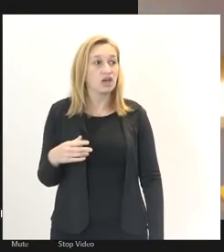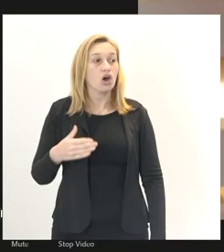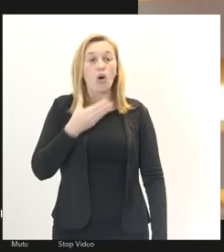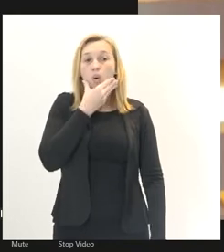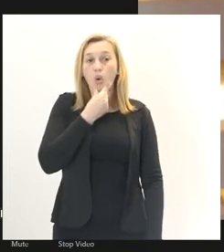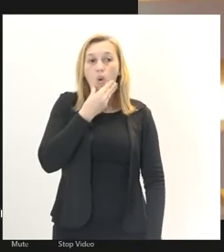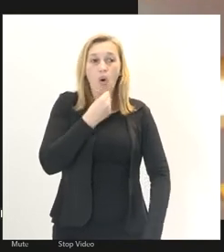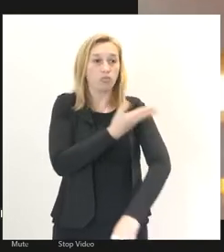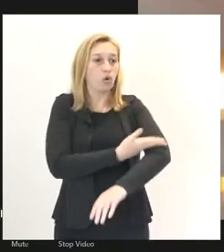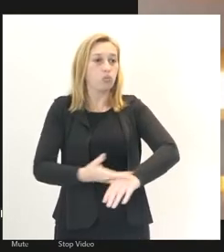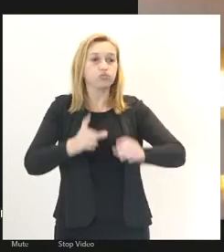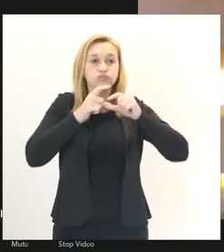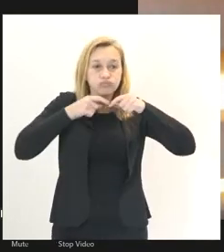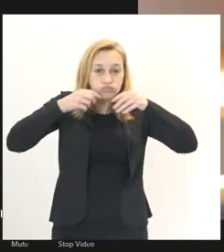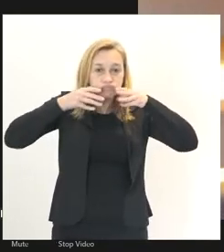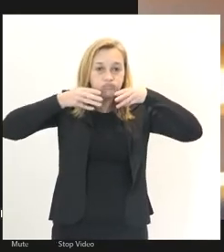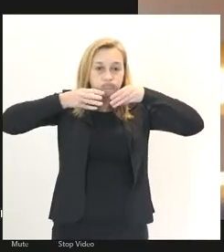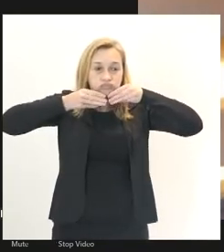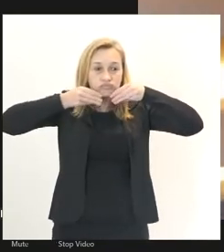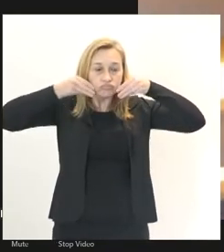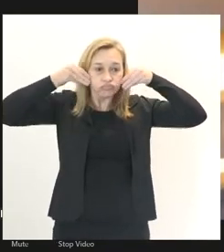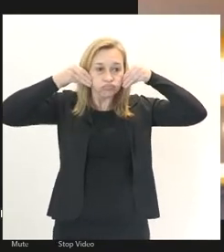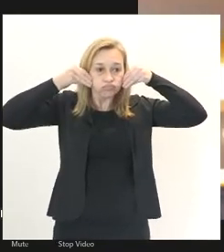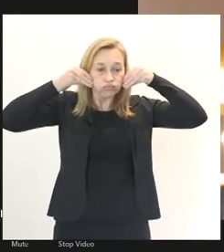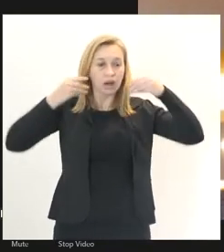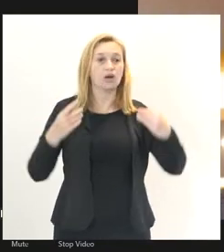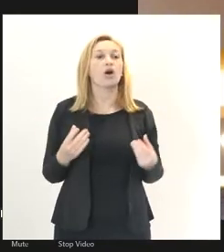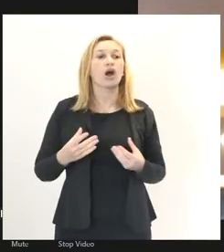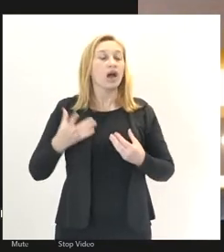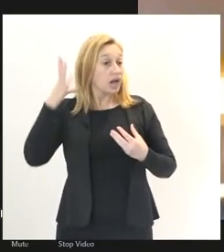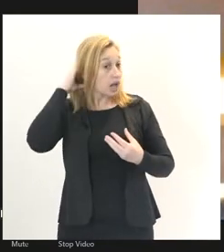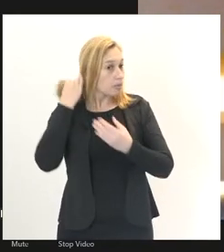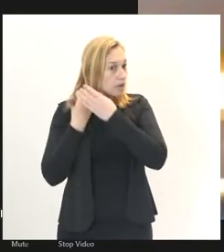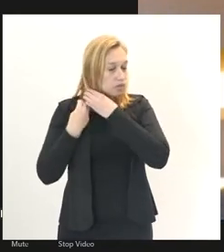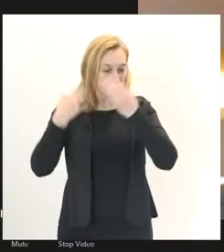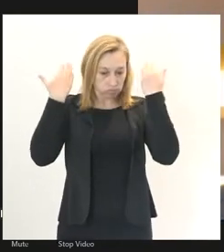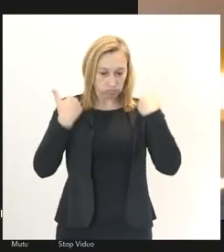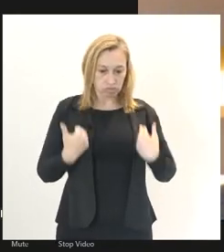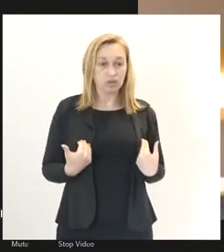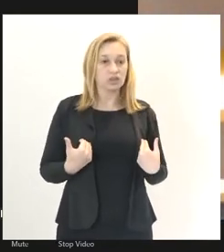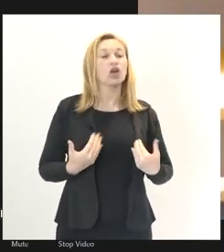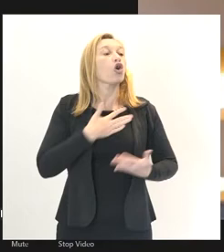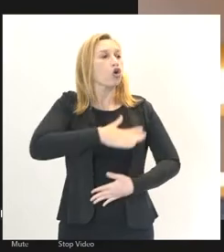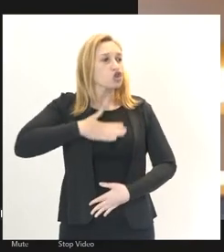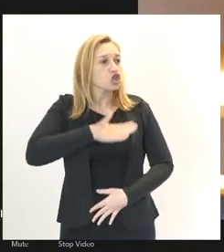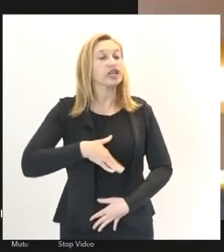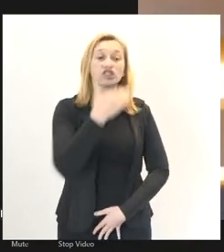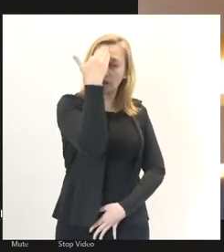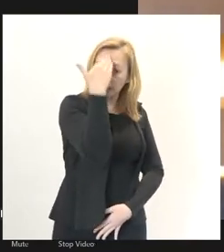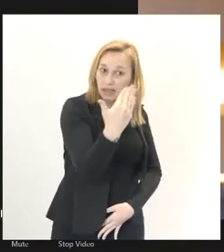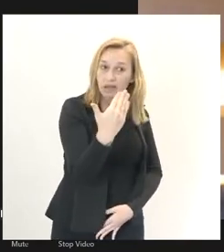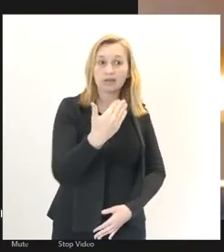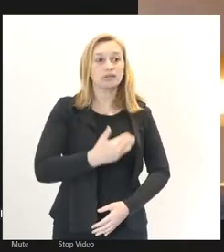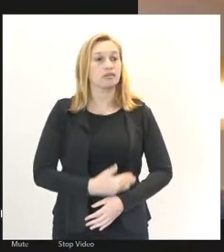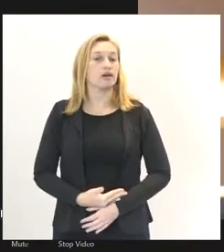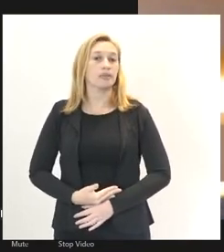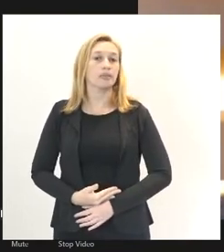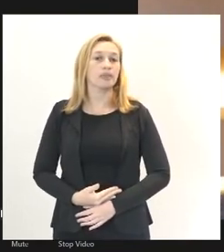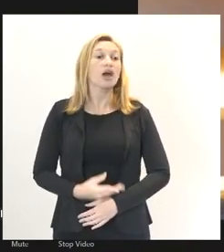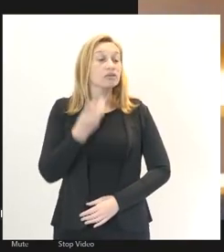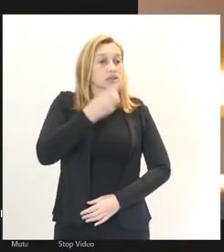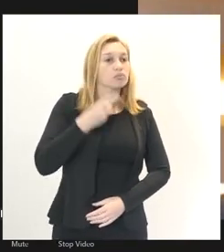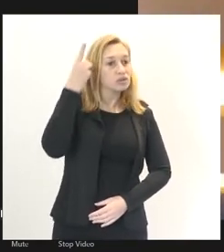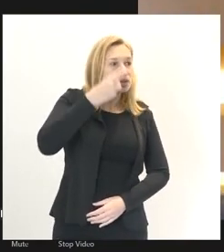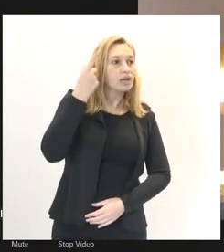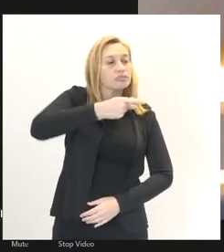branco, uso barba, cabelos compridos. e, antes de tudo, gostaria de agradecer ao deputado